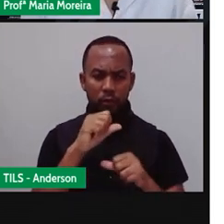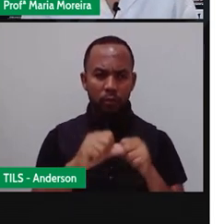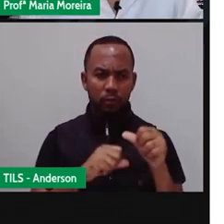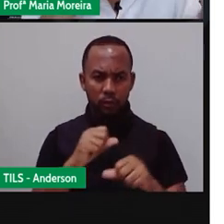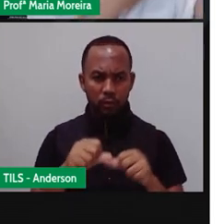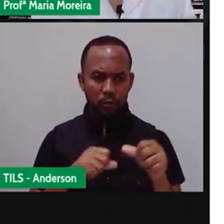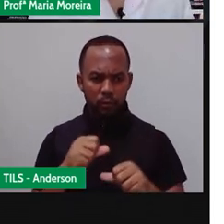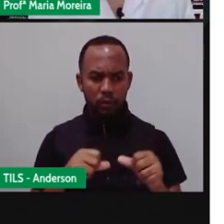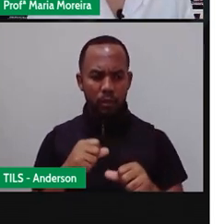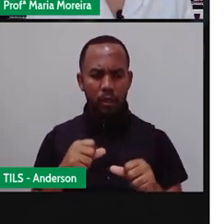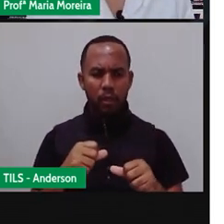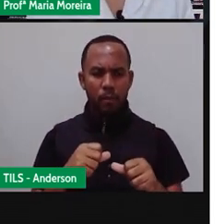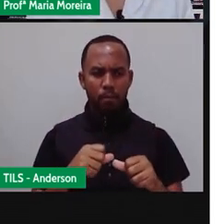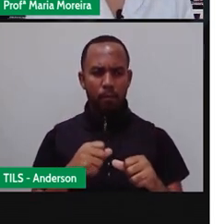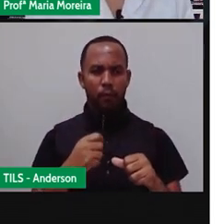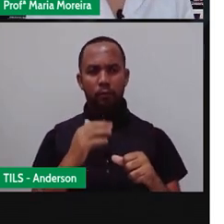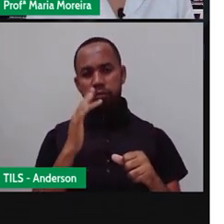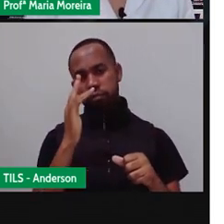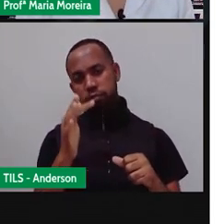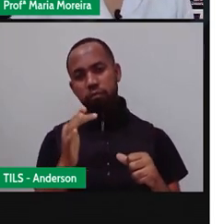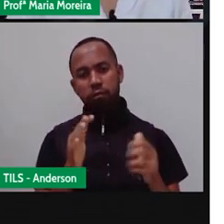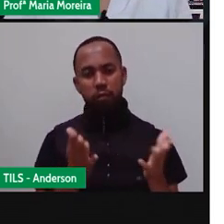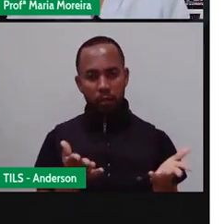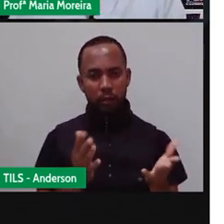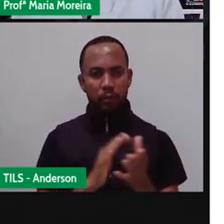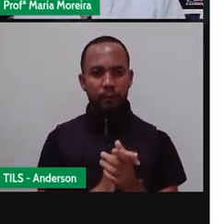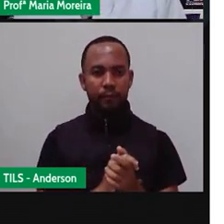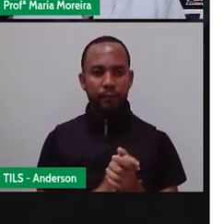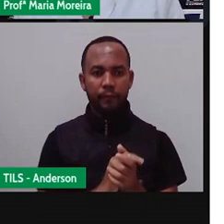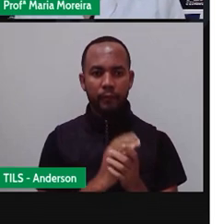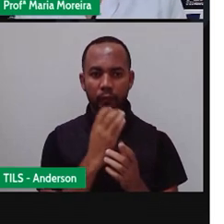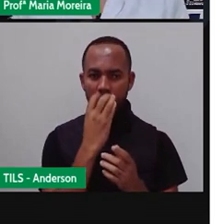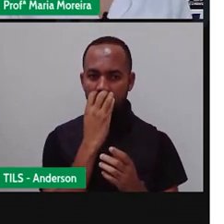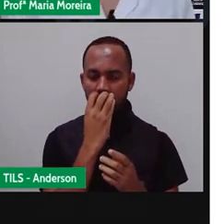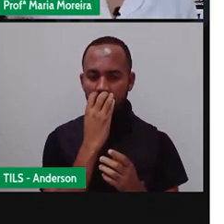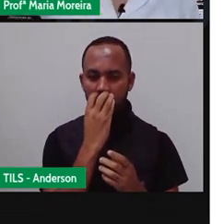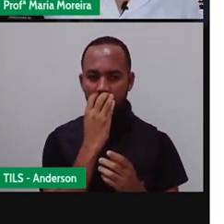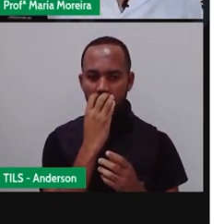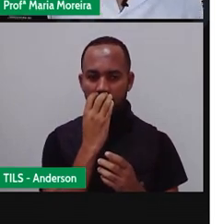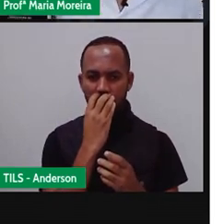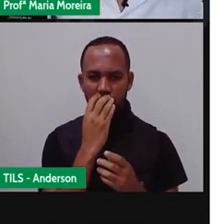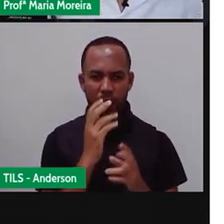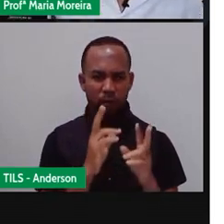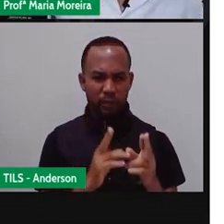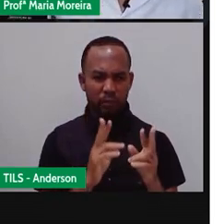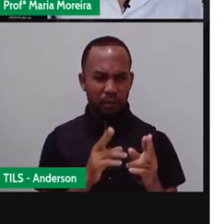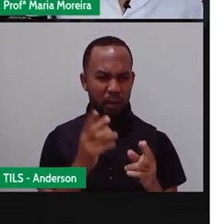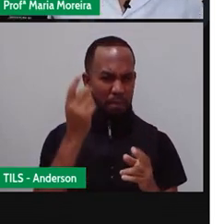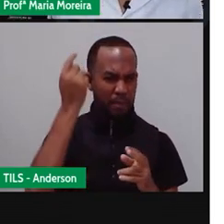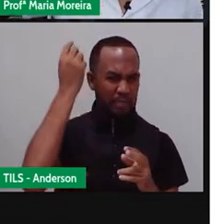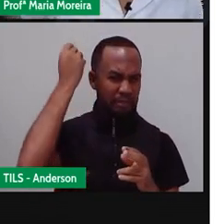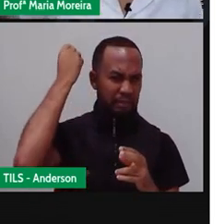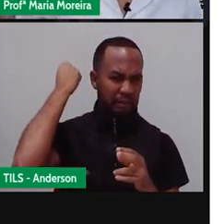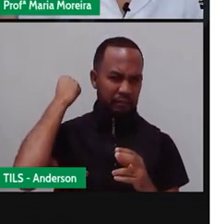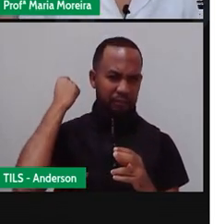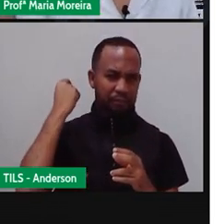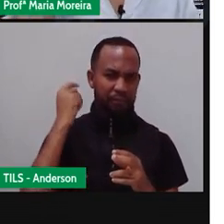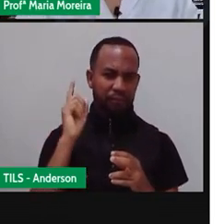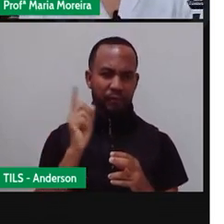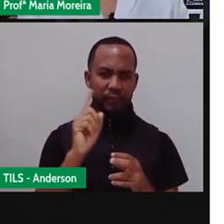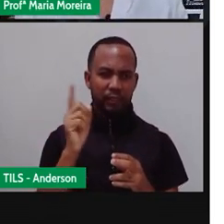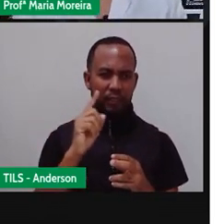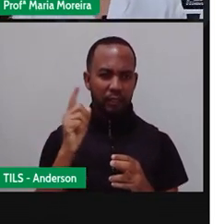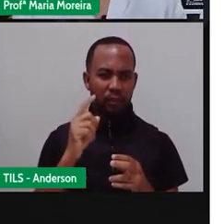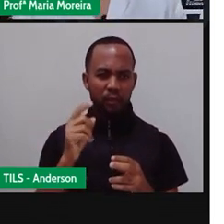para se adequar aí ao homem. Então, o cachorro, como a gente conhece, será que era o mesmo lá de 10 mil anos atrás? O